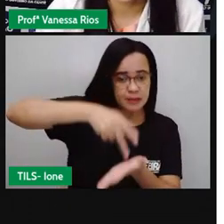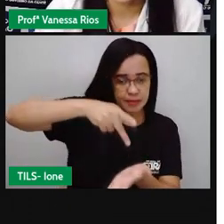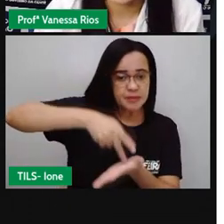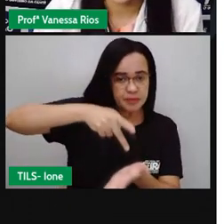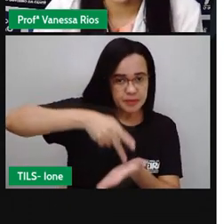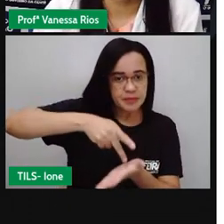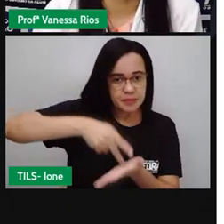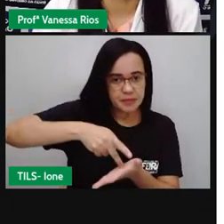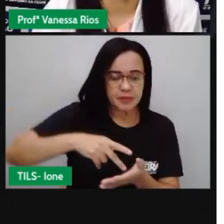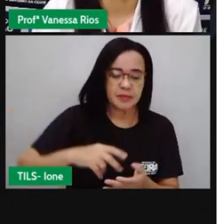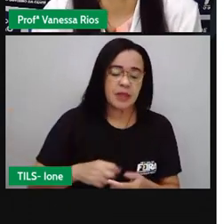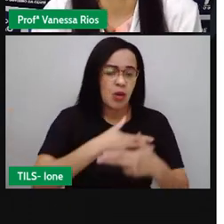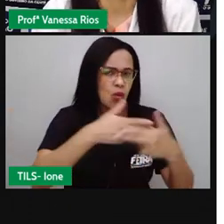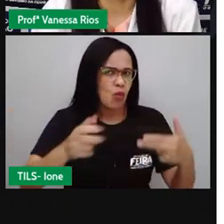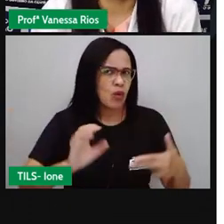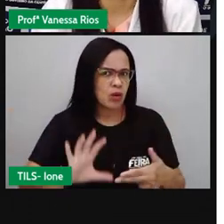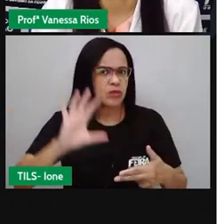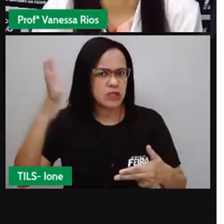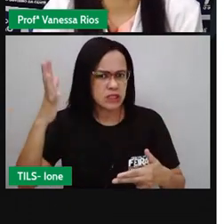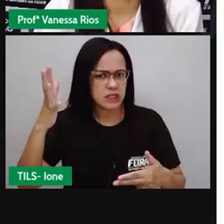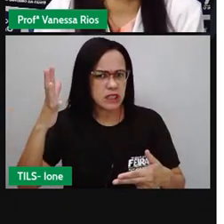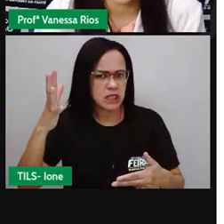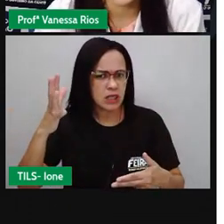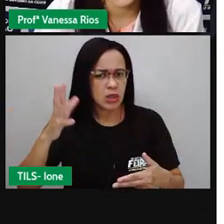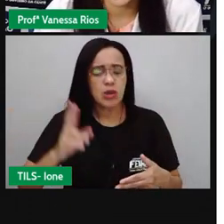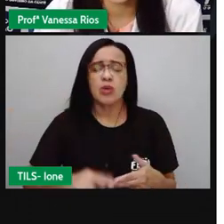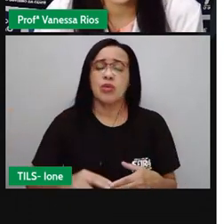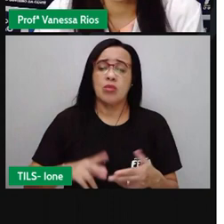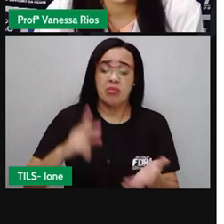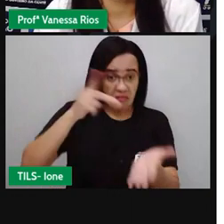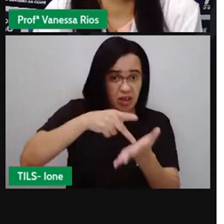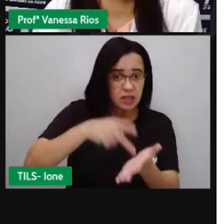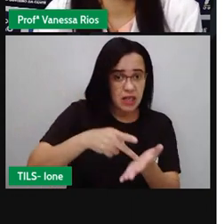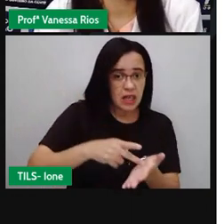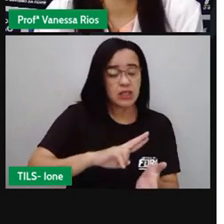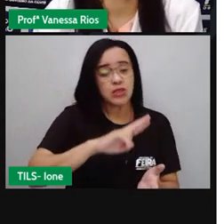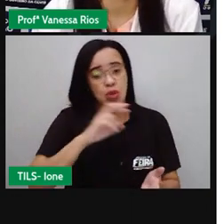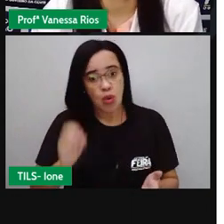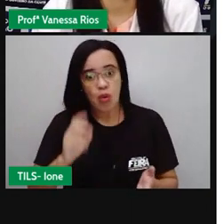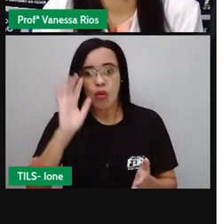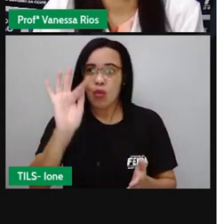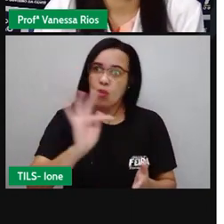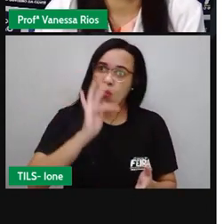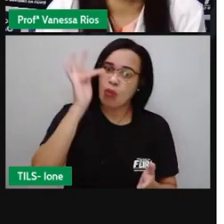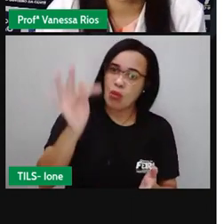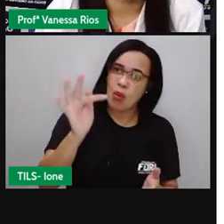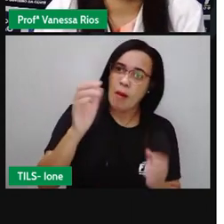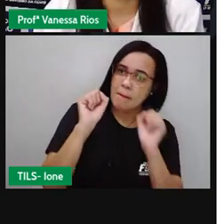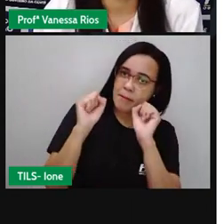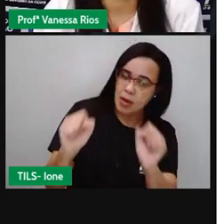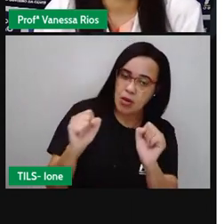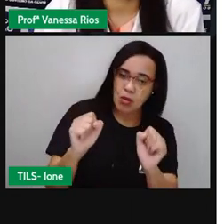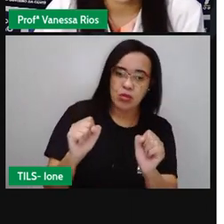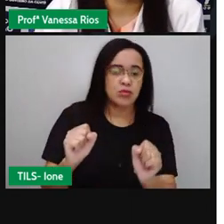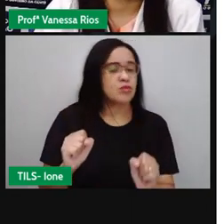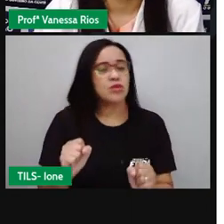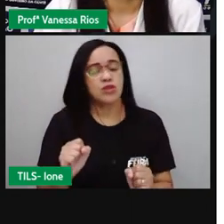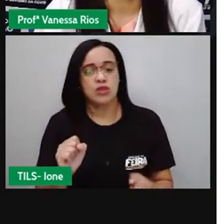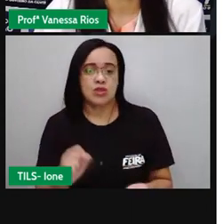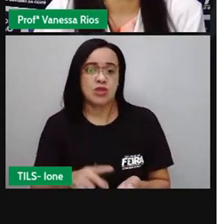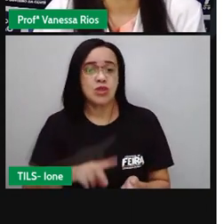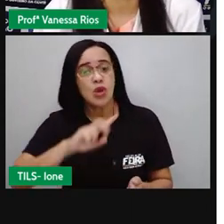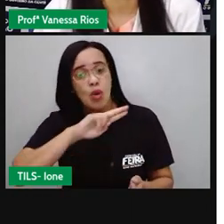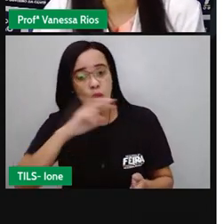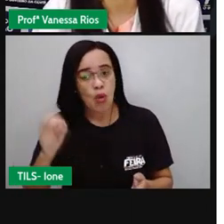aconteceu ou de algo que pode acontecer de verdade, né, mesmo que seja um fato fictício, inventado,